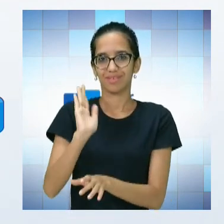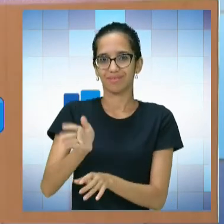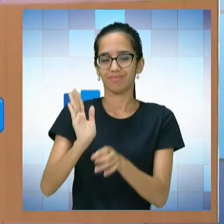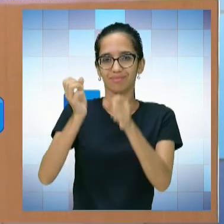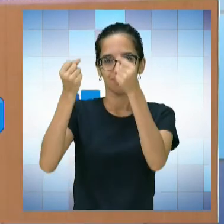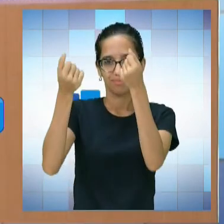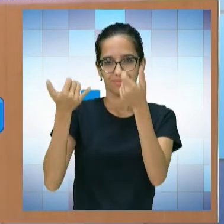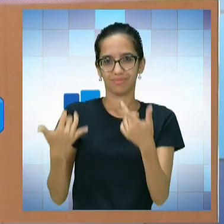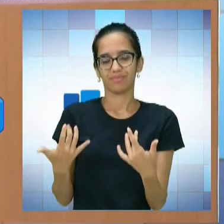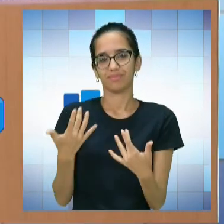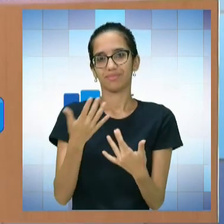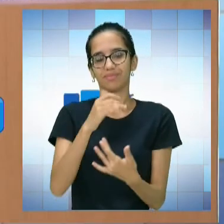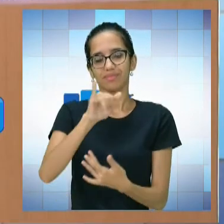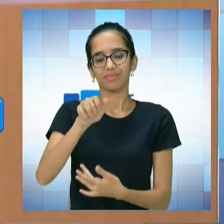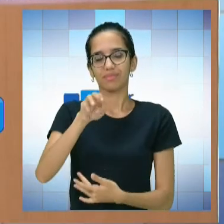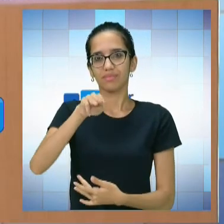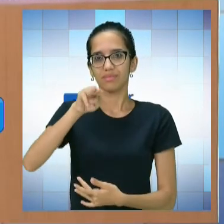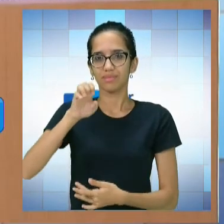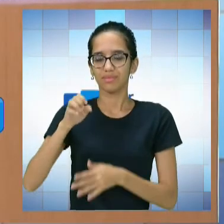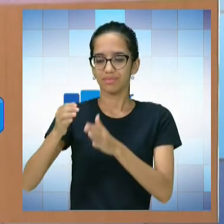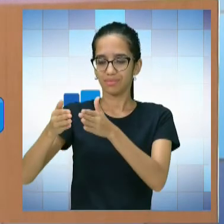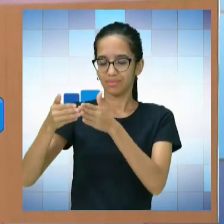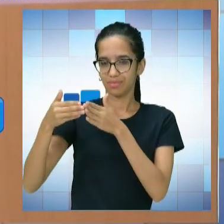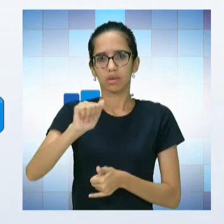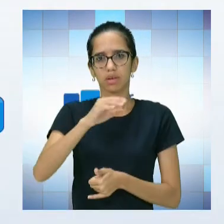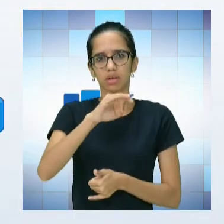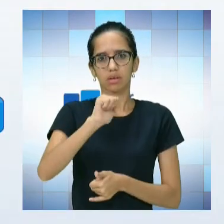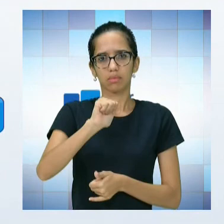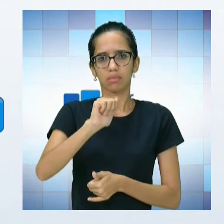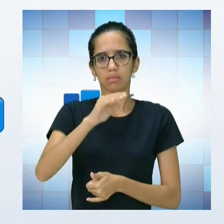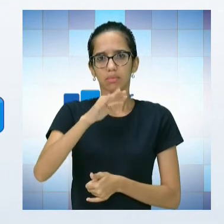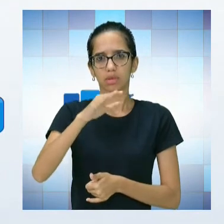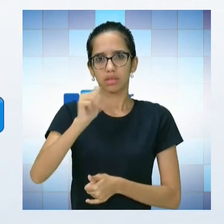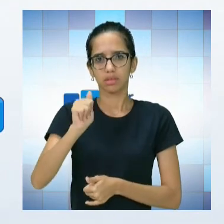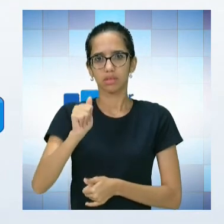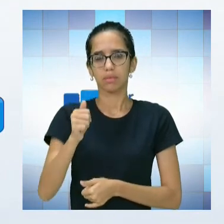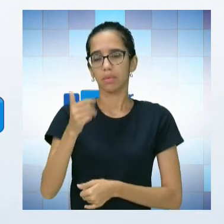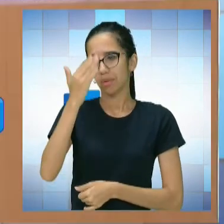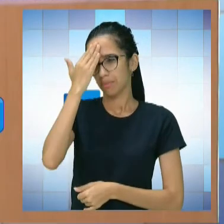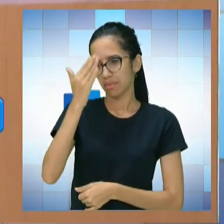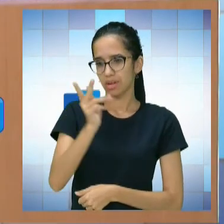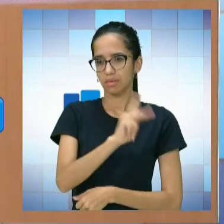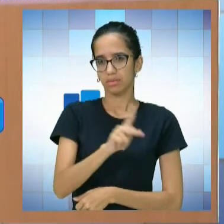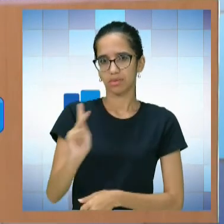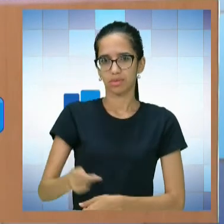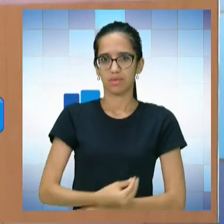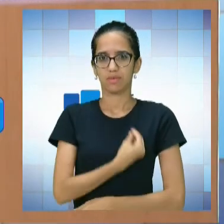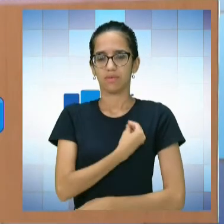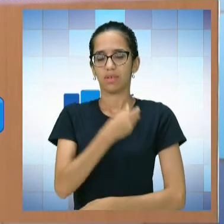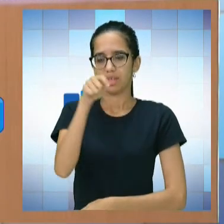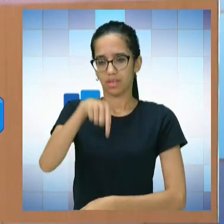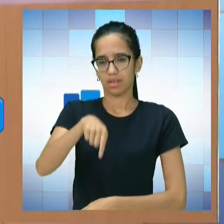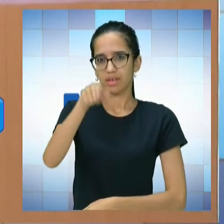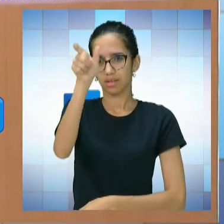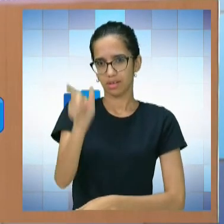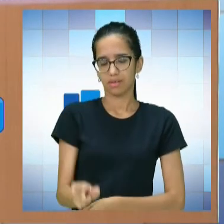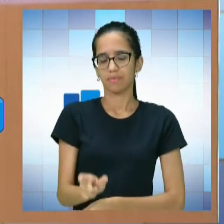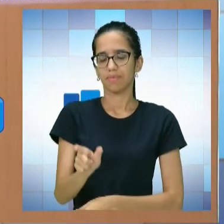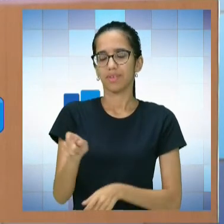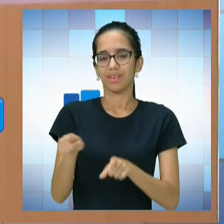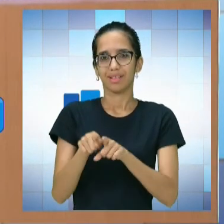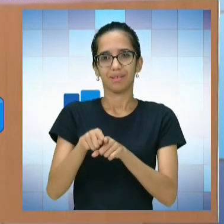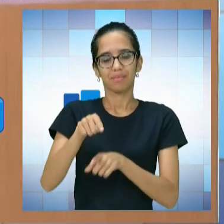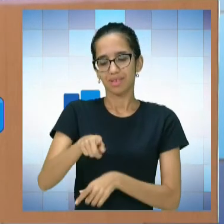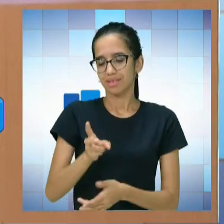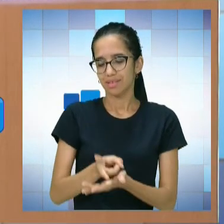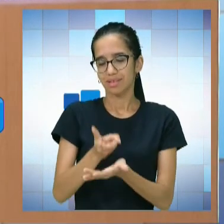explicação, o Jaime pediu e a gente está atendendo aqui. Professor, muito obrigado pela sua presença aqui. E estamos aqui à